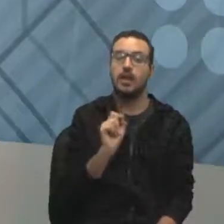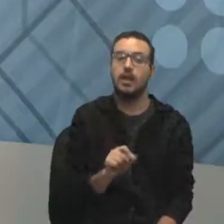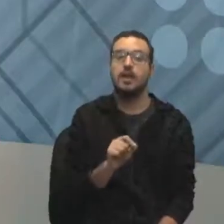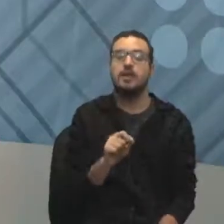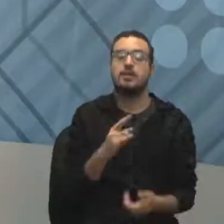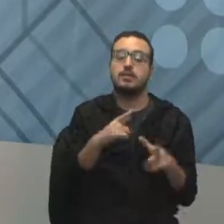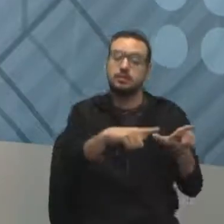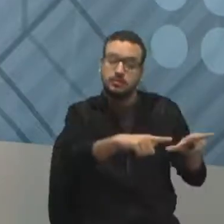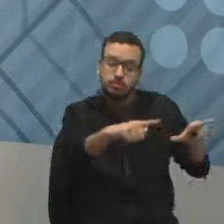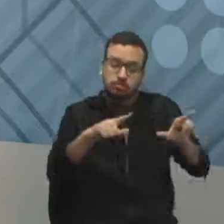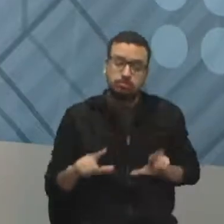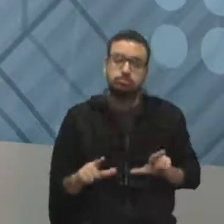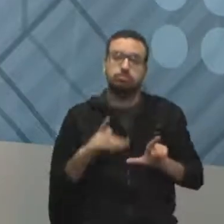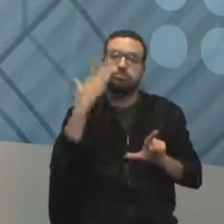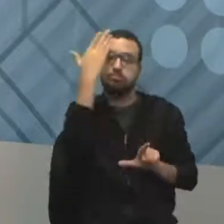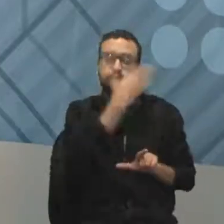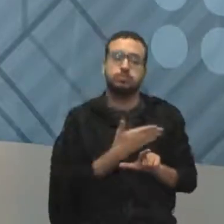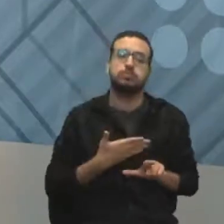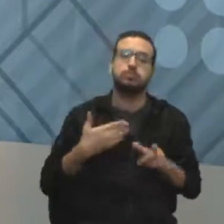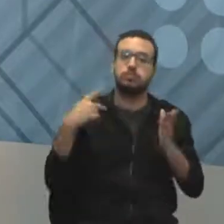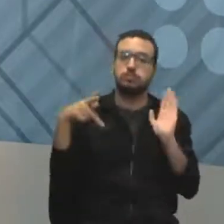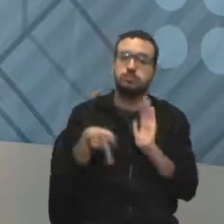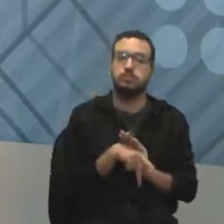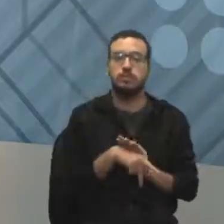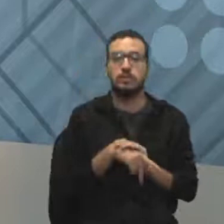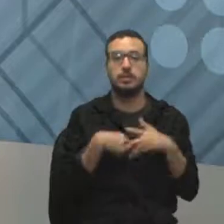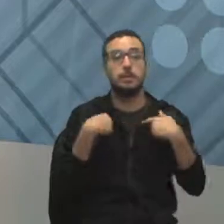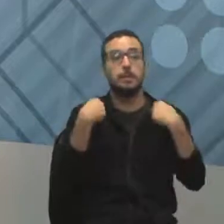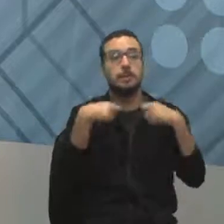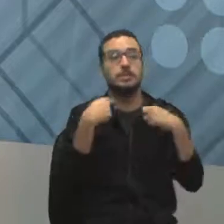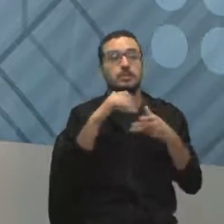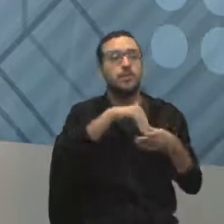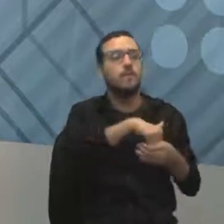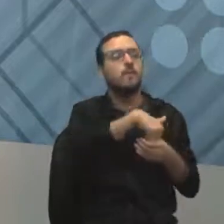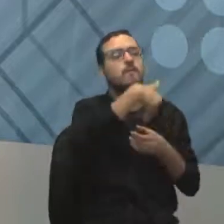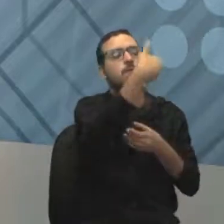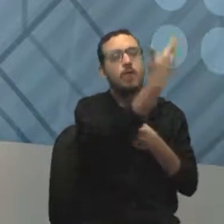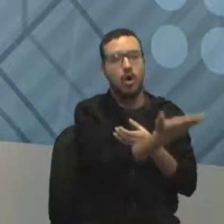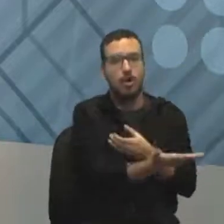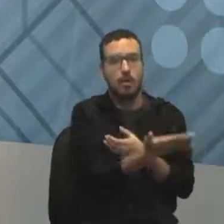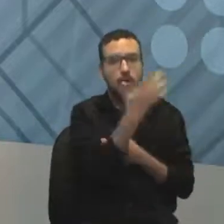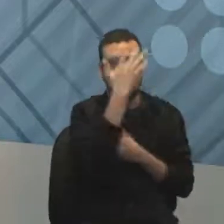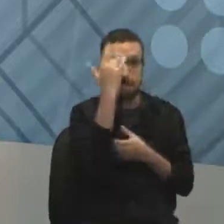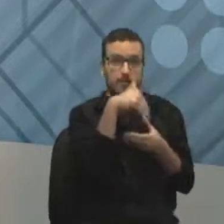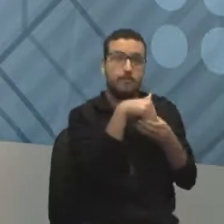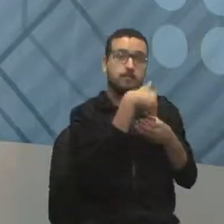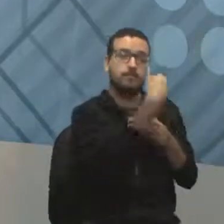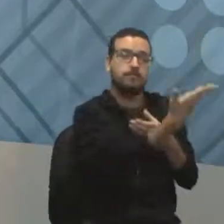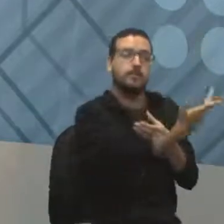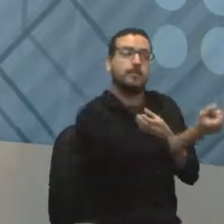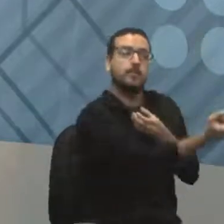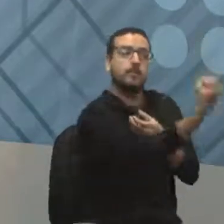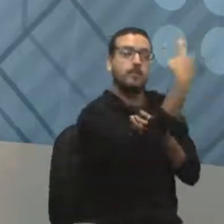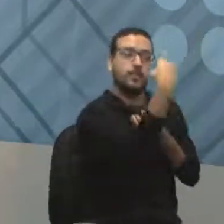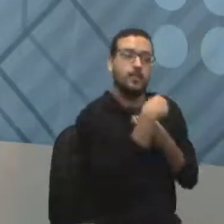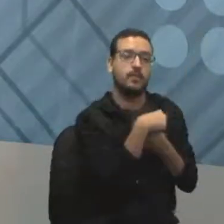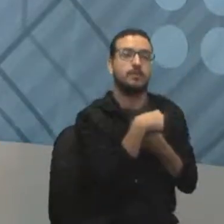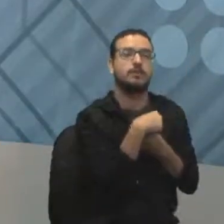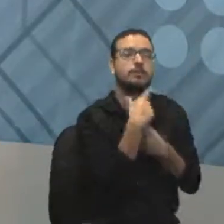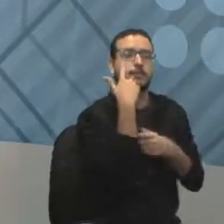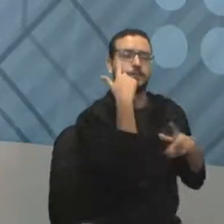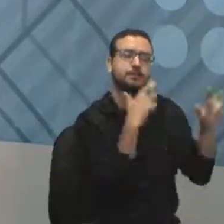atestados. Eu preciso de pessoas de fora do projeto, que venham ao nosso projeto,